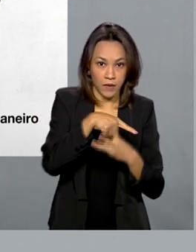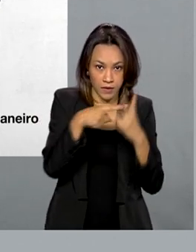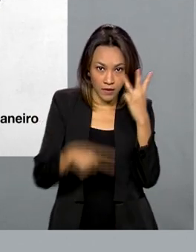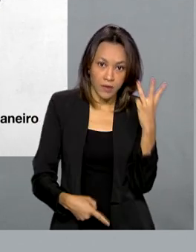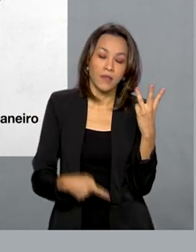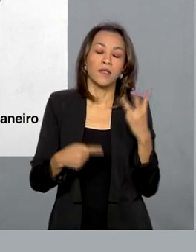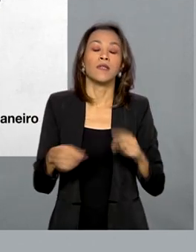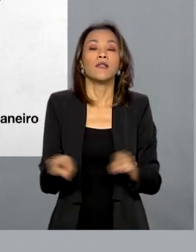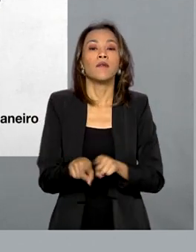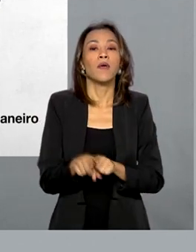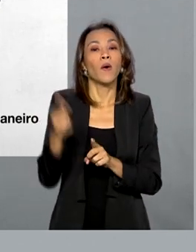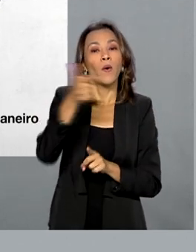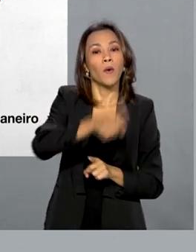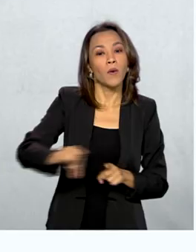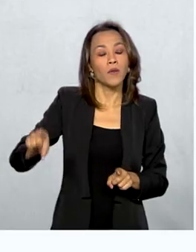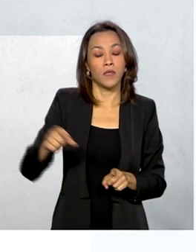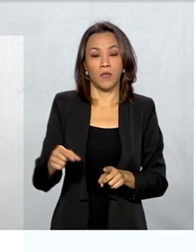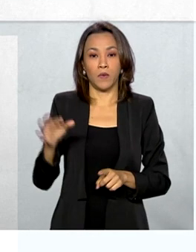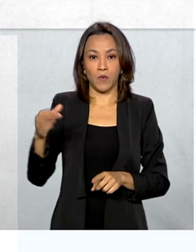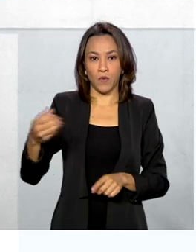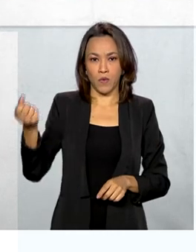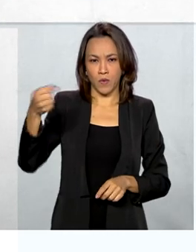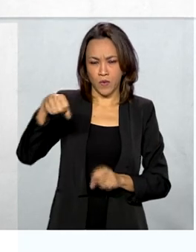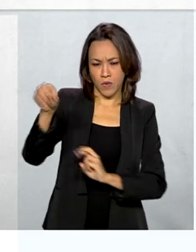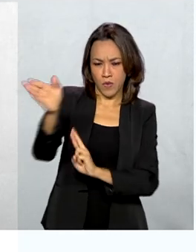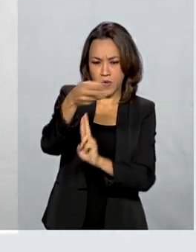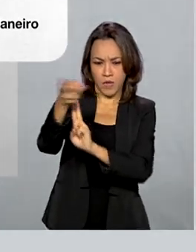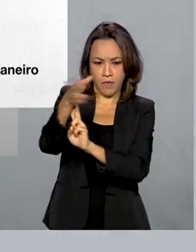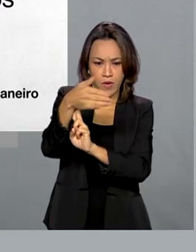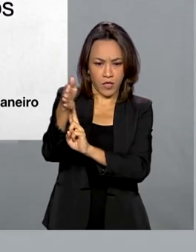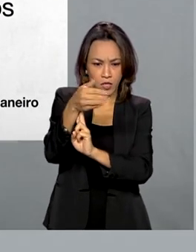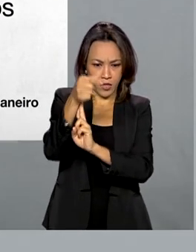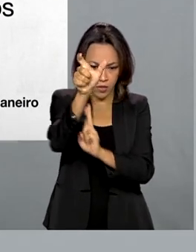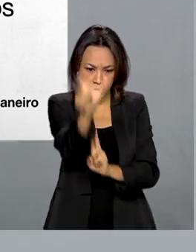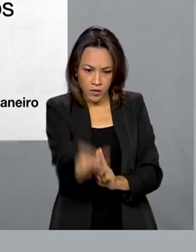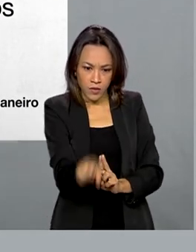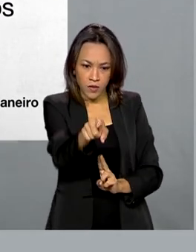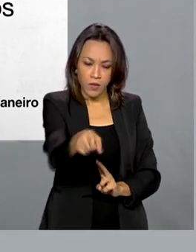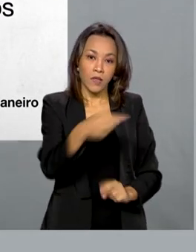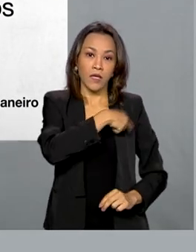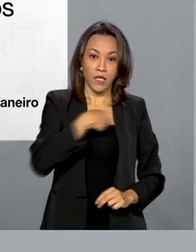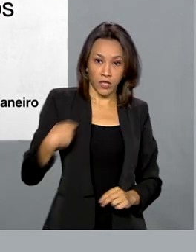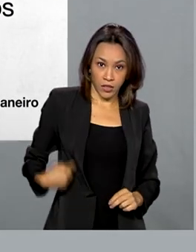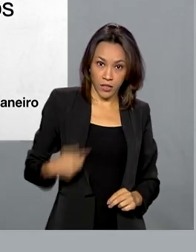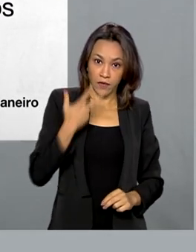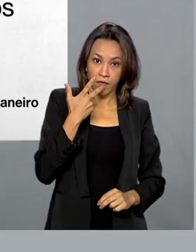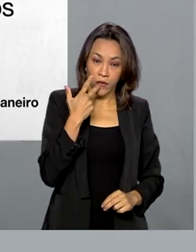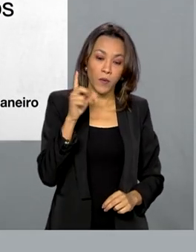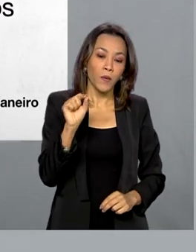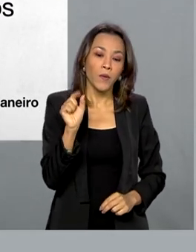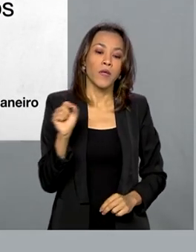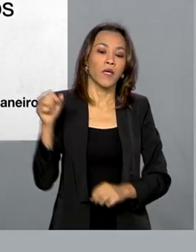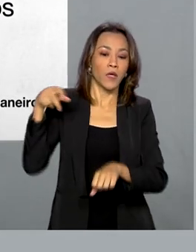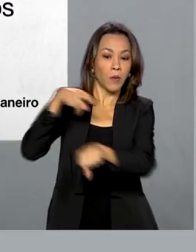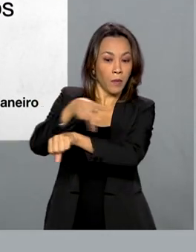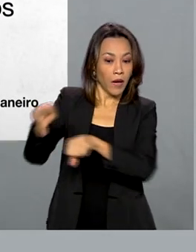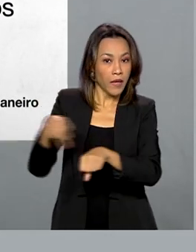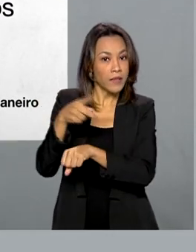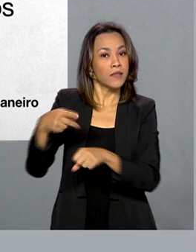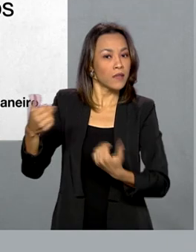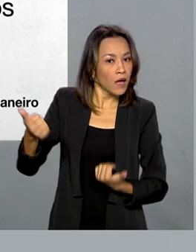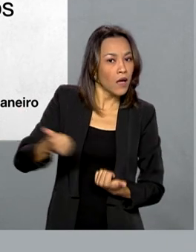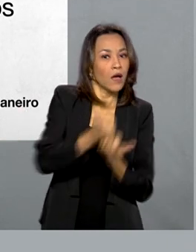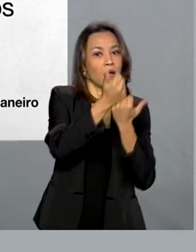o embaixador da China aqui no Brasil, Yan Huamin, ele disse, ele reforçou que o país está ao lado do